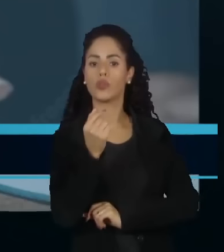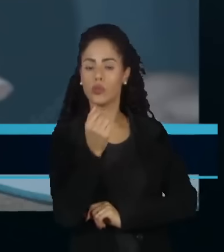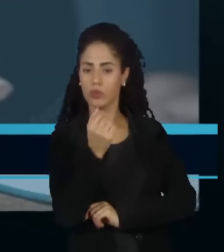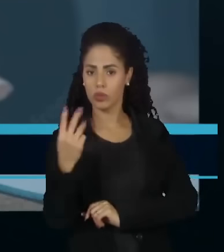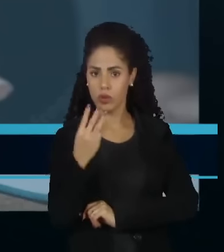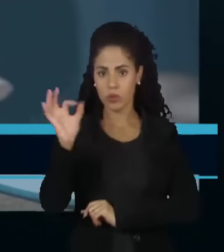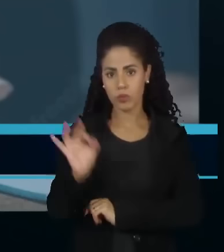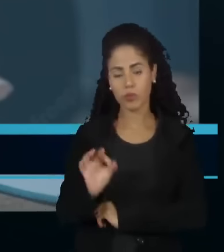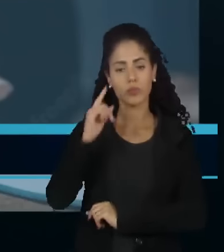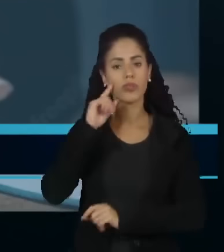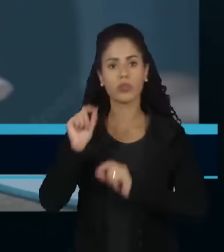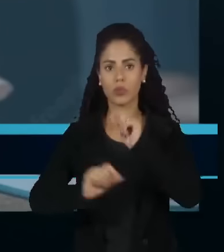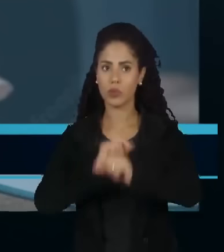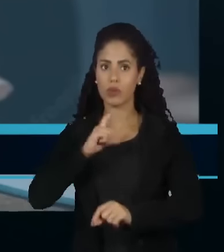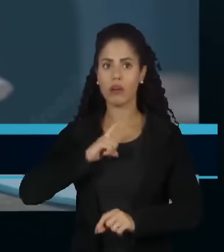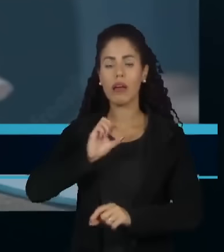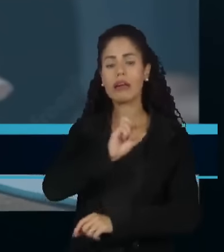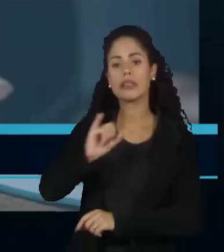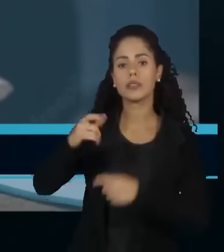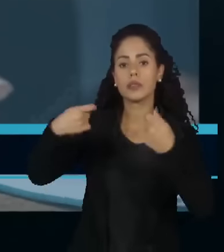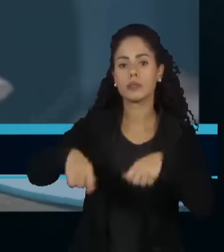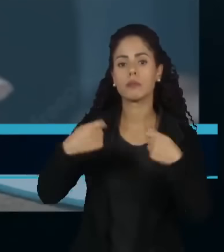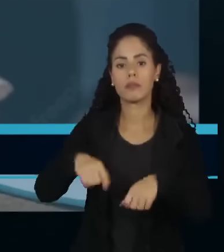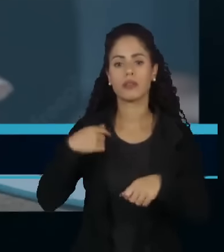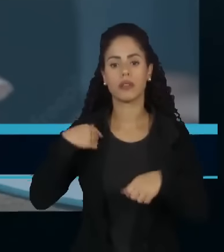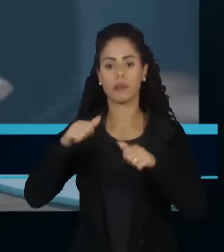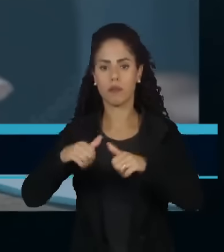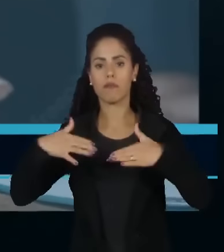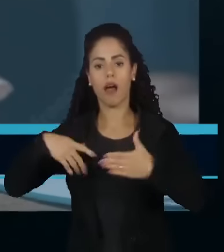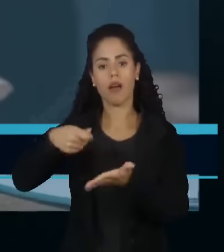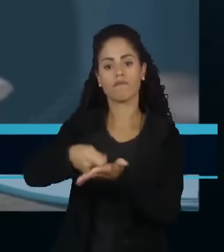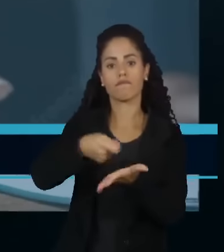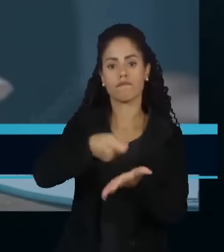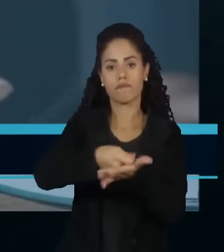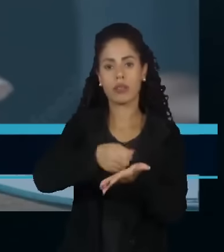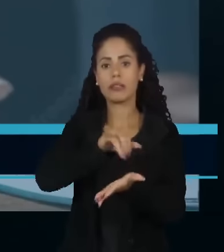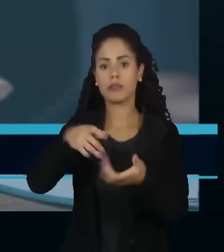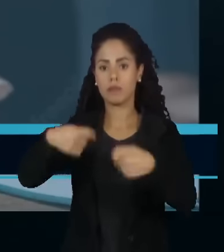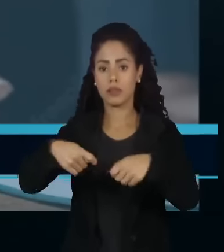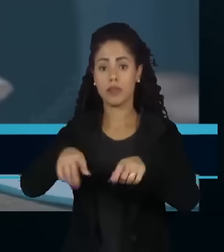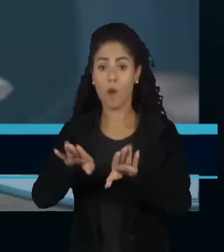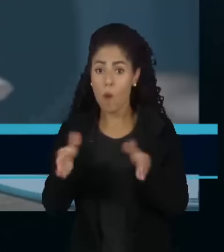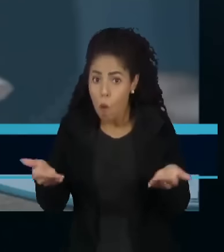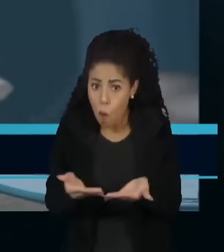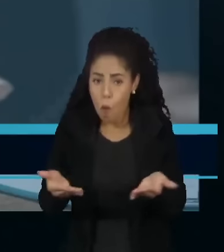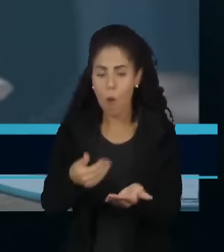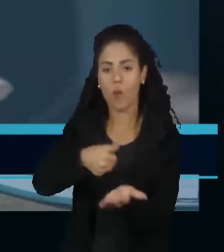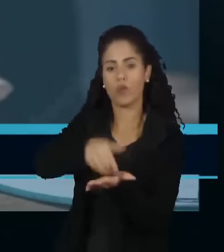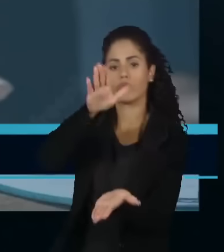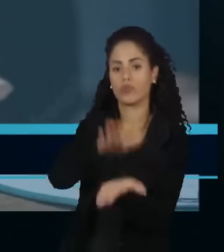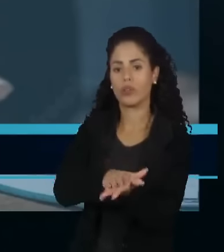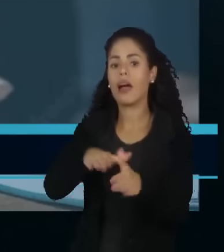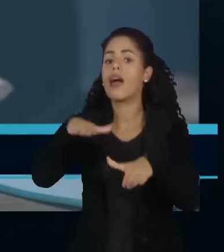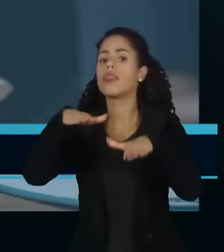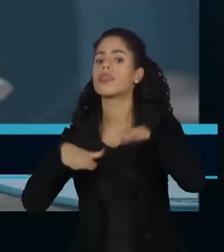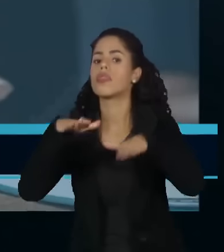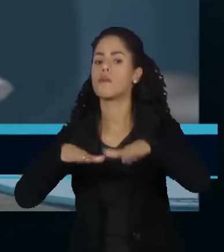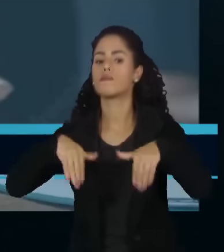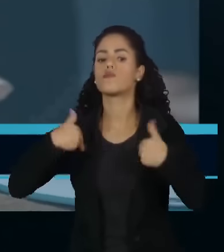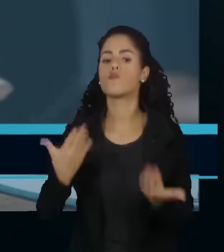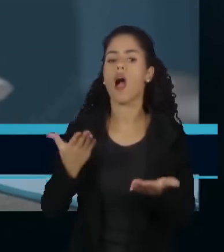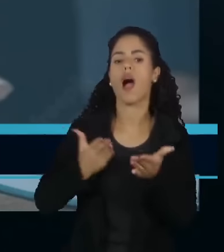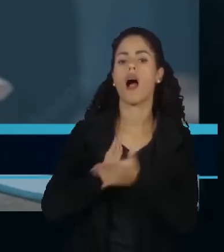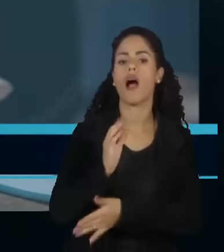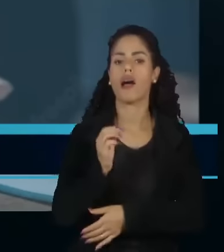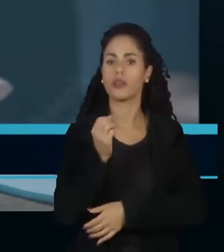condôminos o quórum necessário em assembleia para aplicar uma punição. Hoje, a pena de multa depende da aprovação